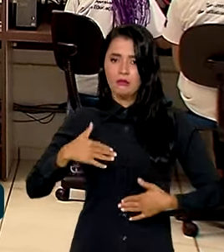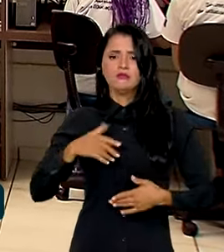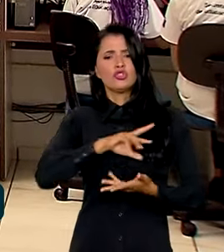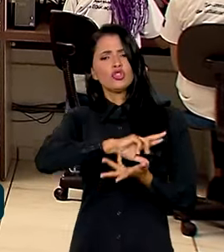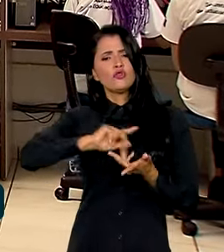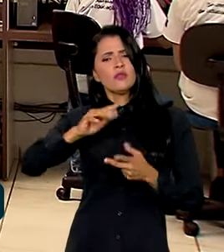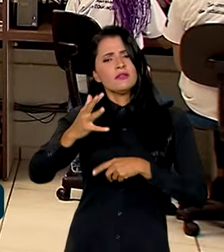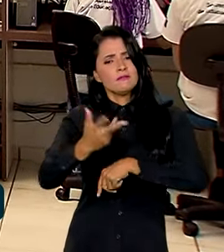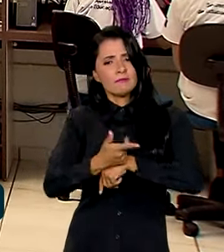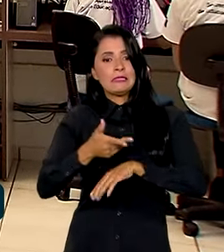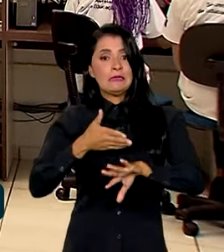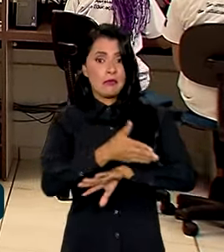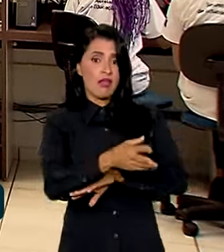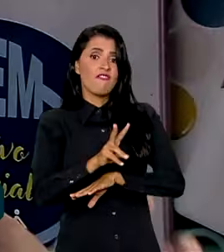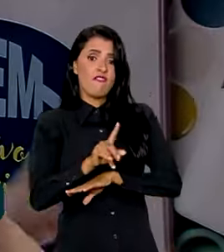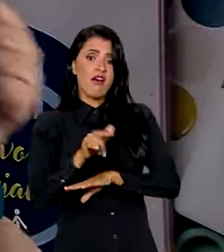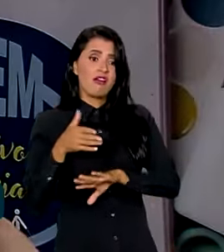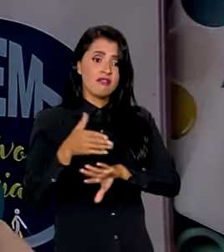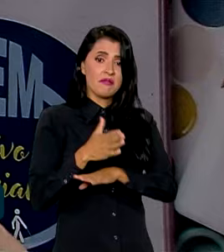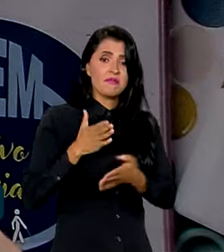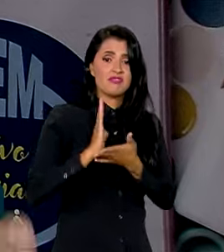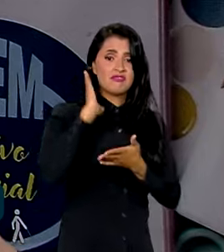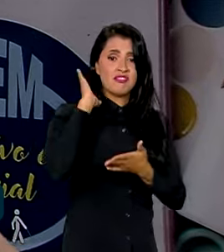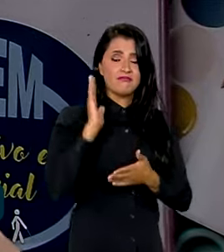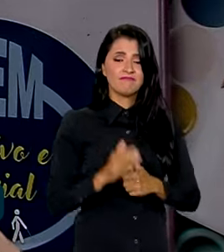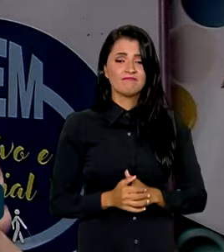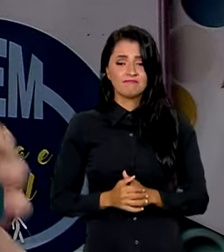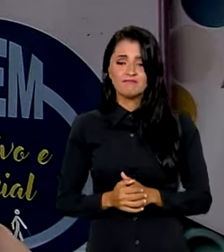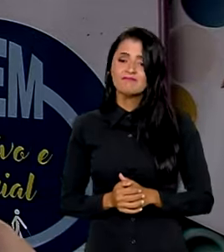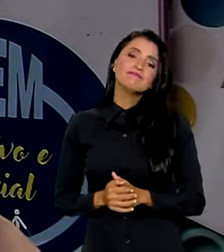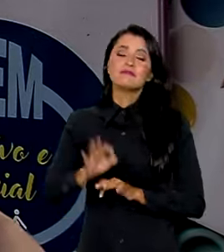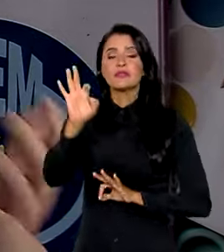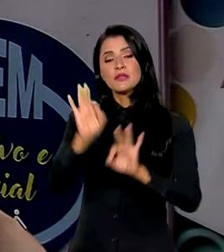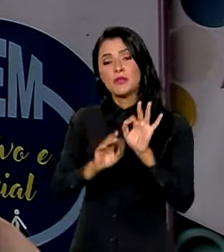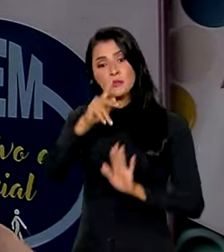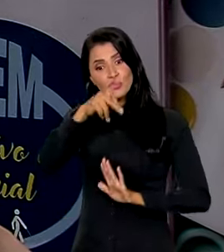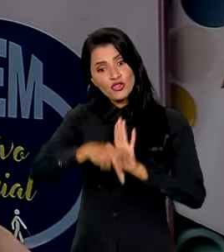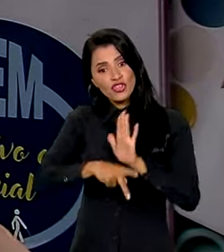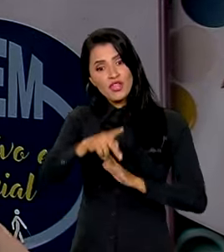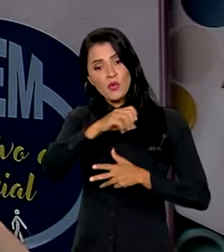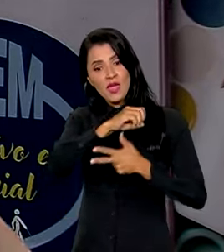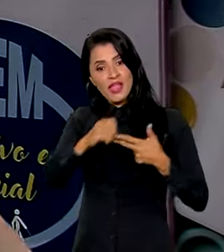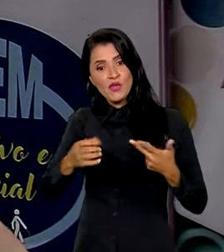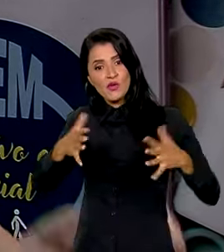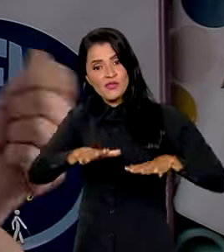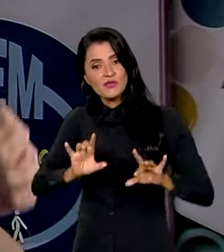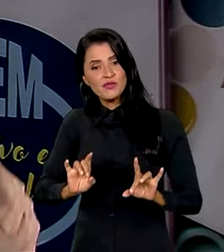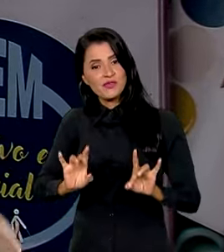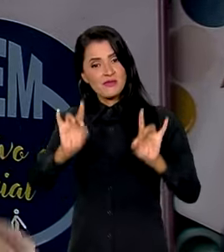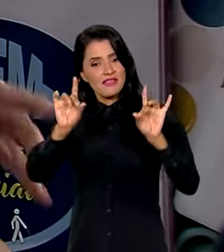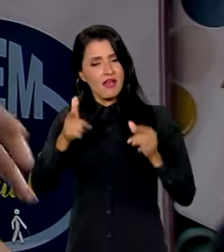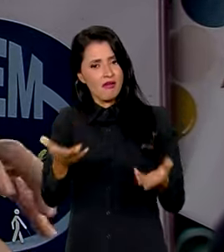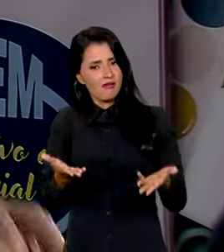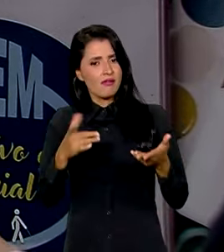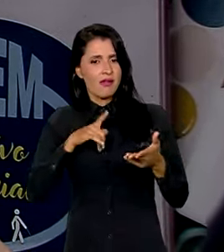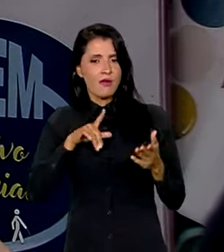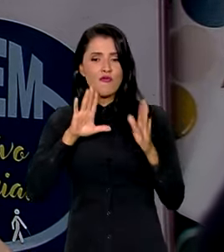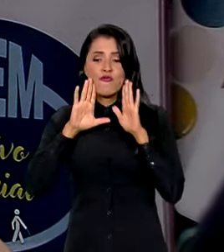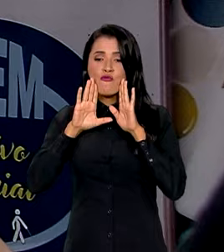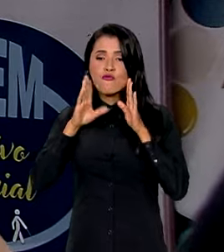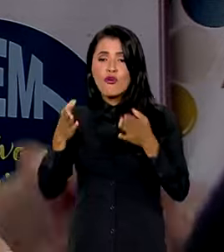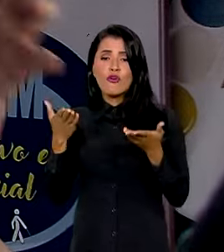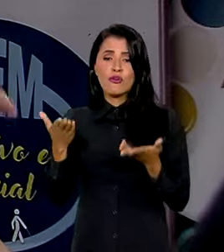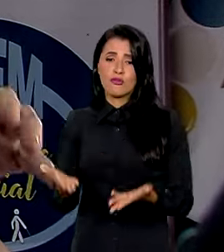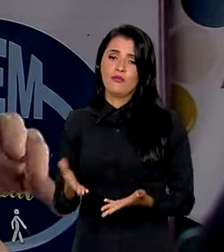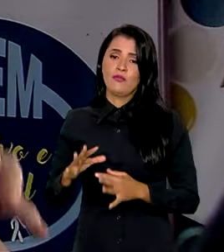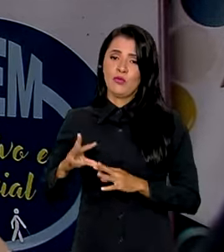buscam uma vaga no exame. Nós montamos e idealizamos o projeto do Enem, inclusive, exatamente voltado